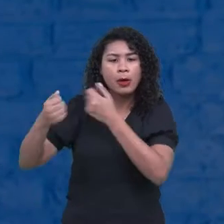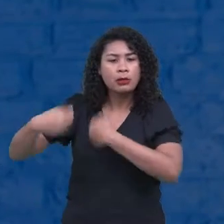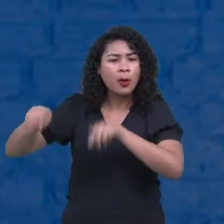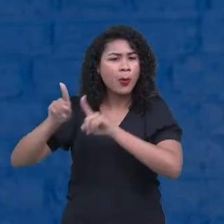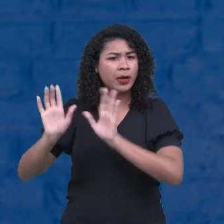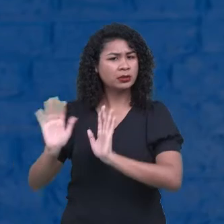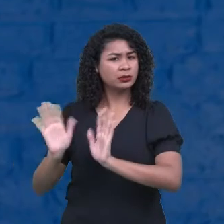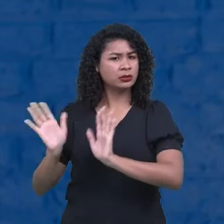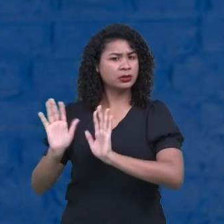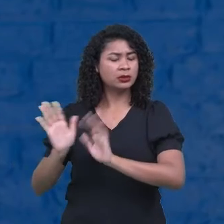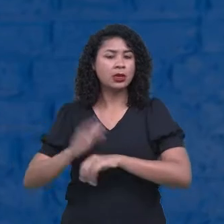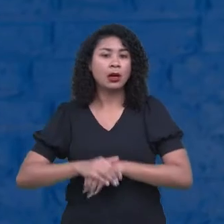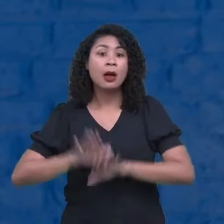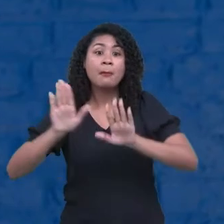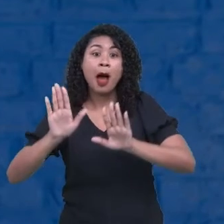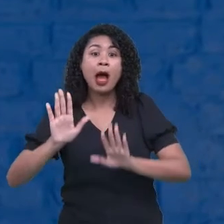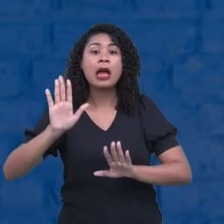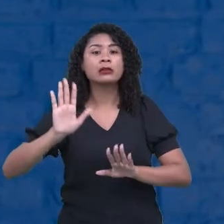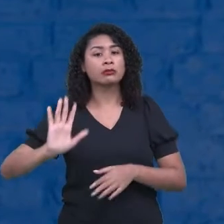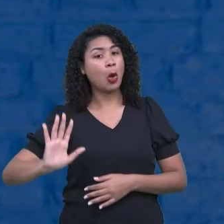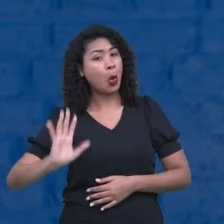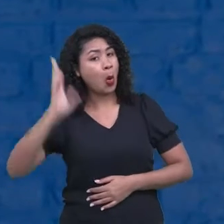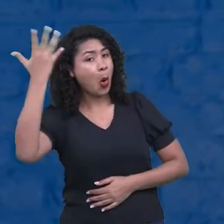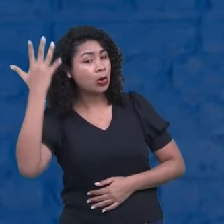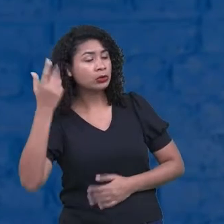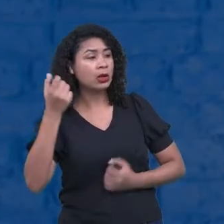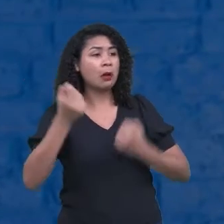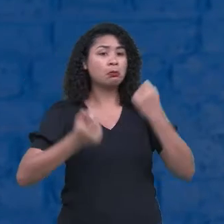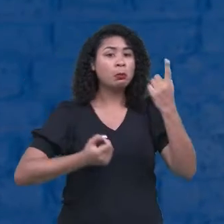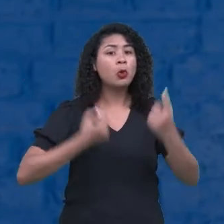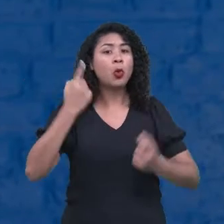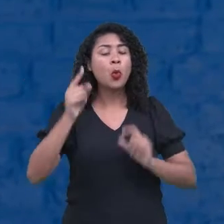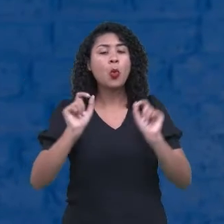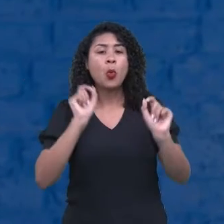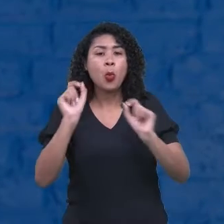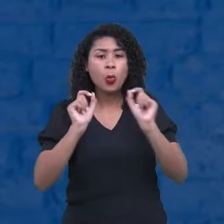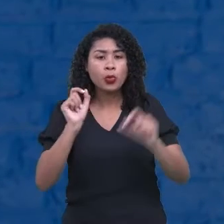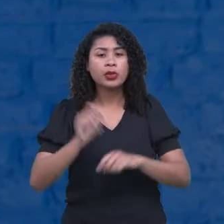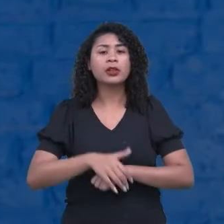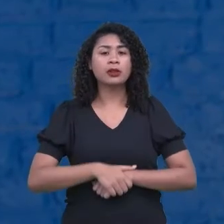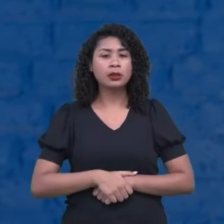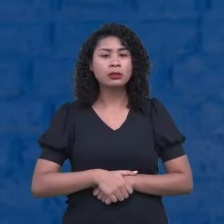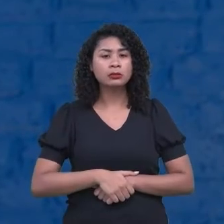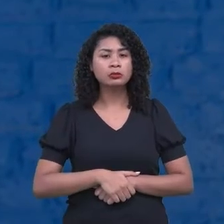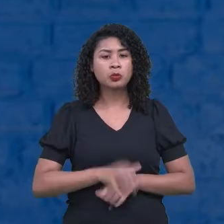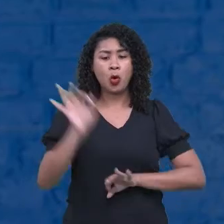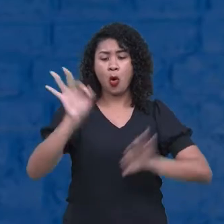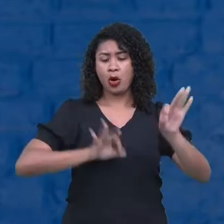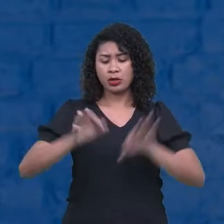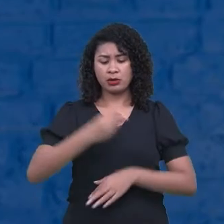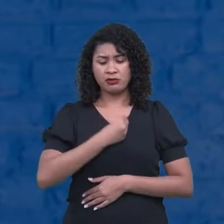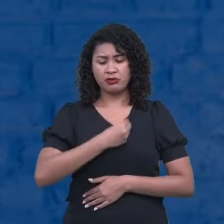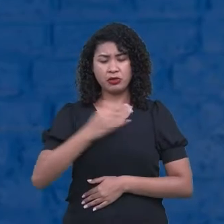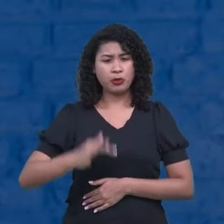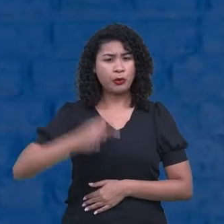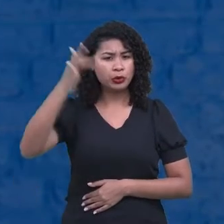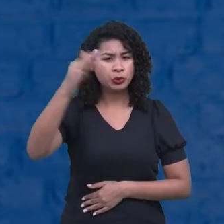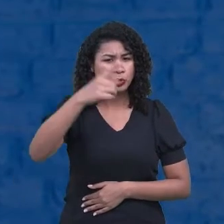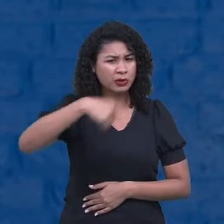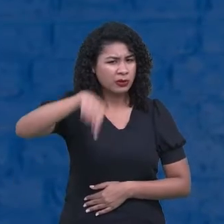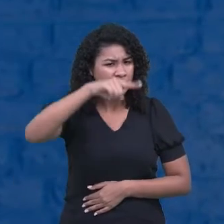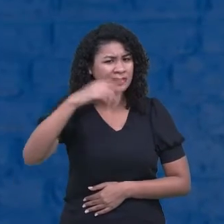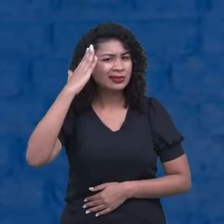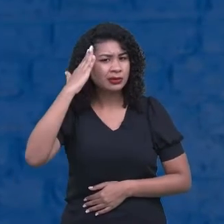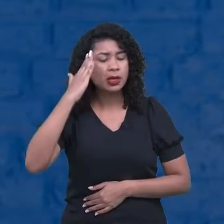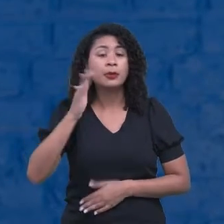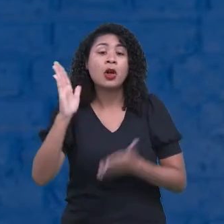realizações, né, o meu projeto de vida não inclui. Algumas, como eu sempre falo, tem senhoras que